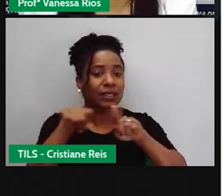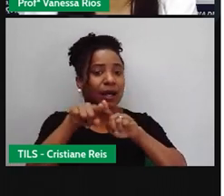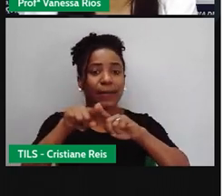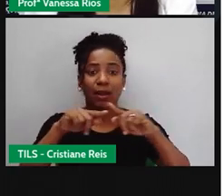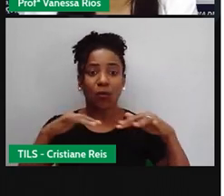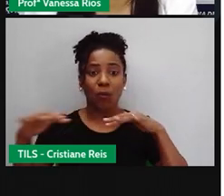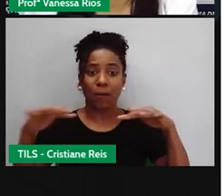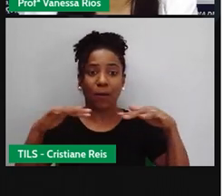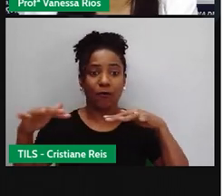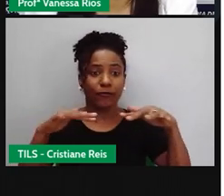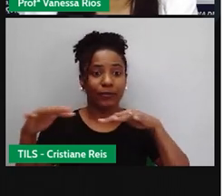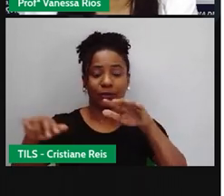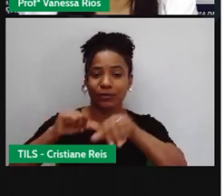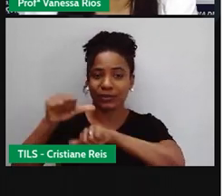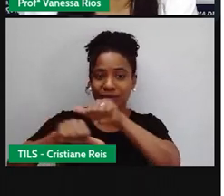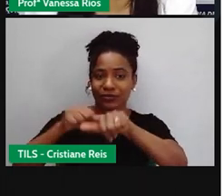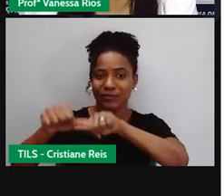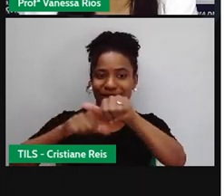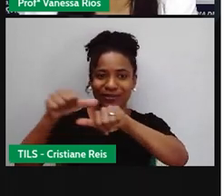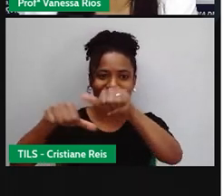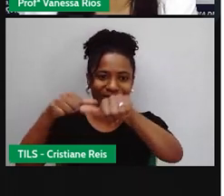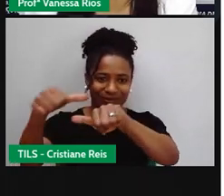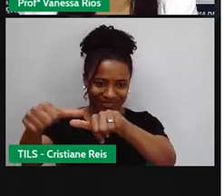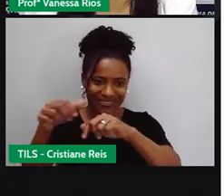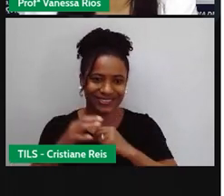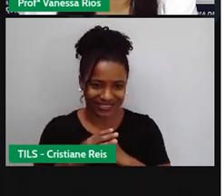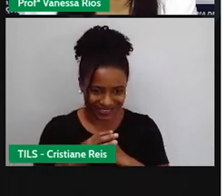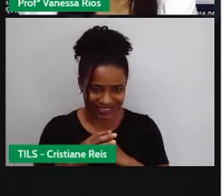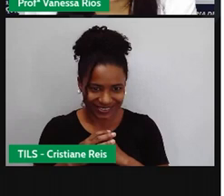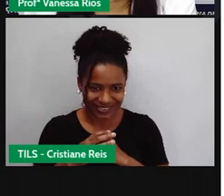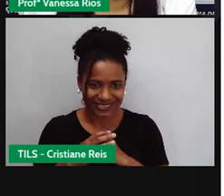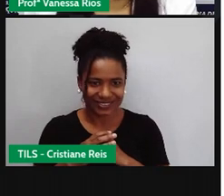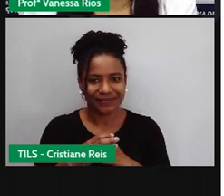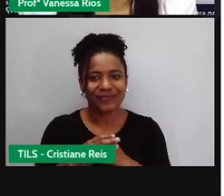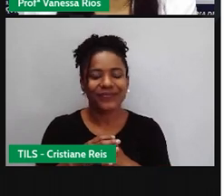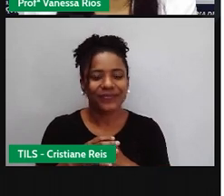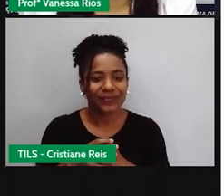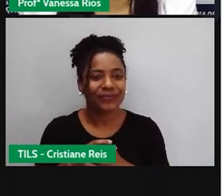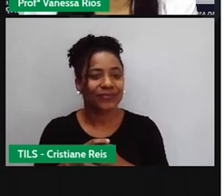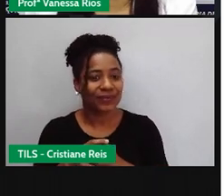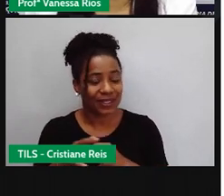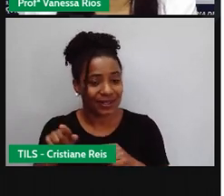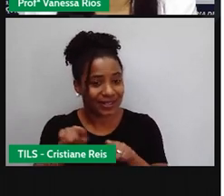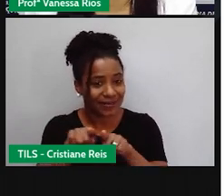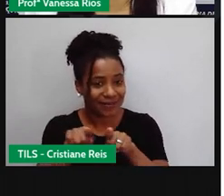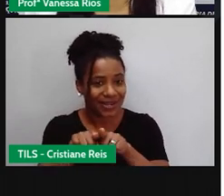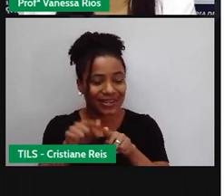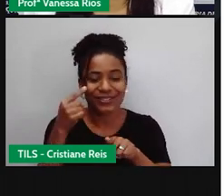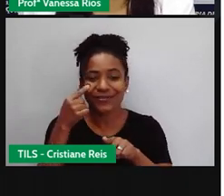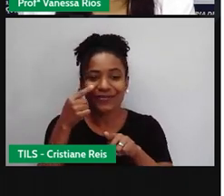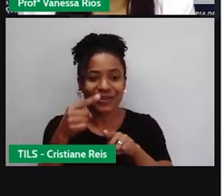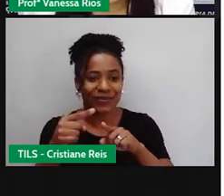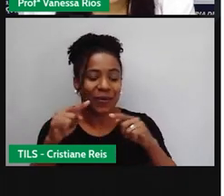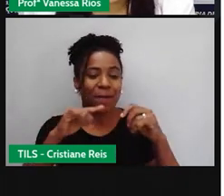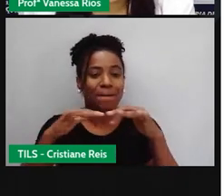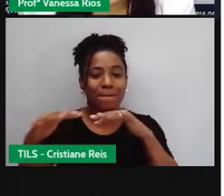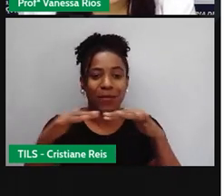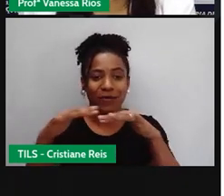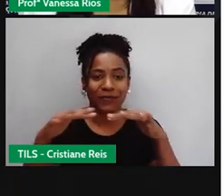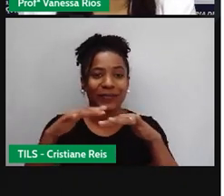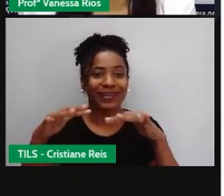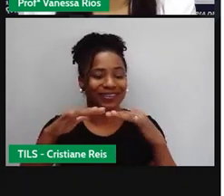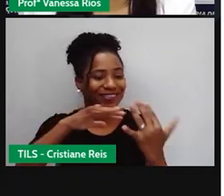Várias transformações aí que acontecem com o tempo. A gente já viu aí os movimentos que a Terra